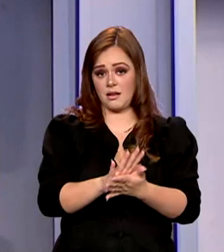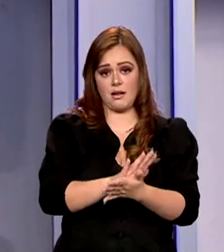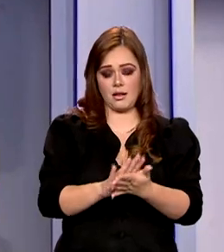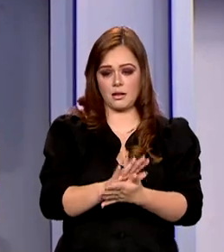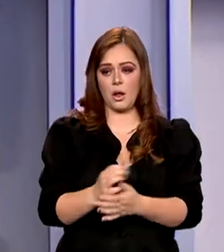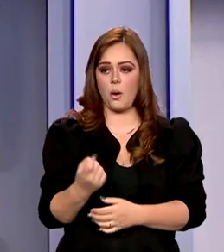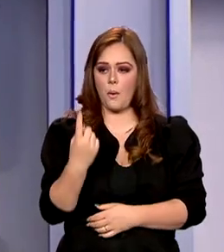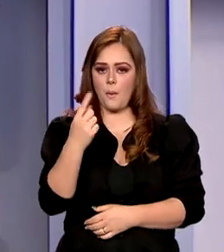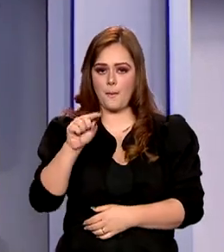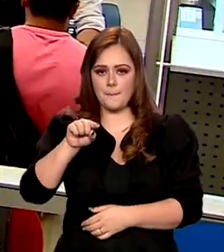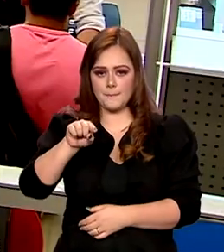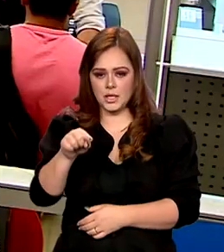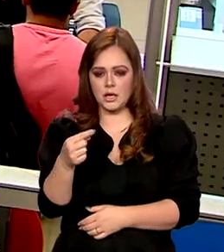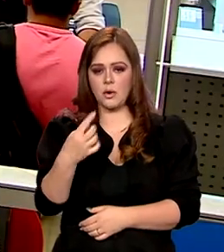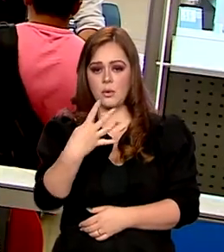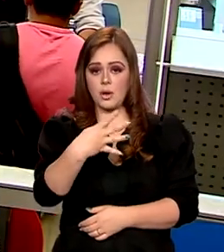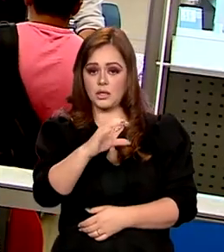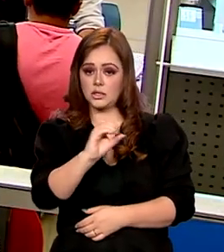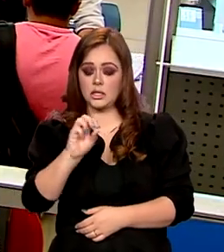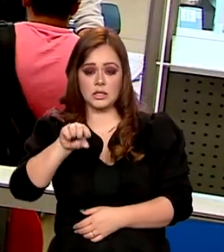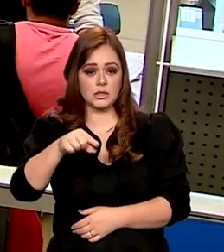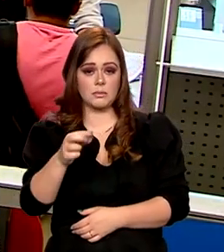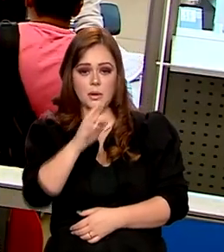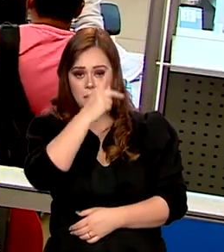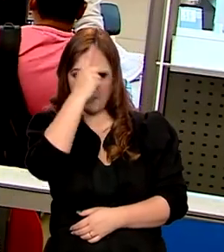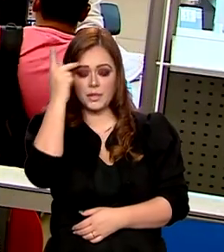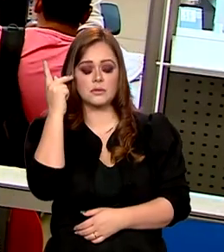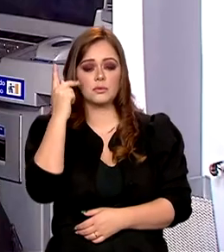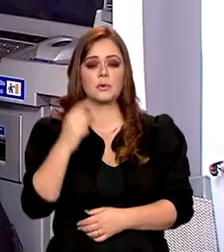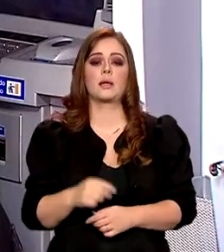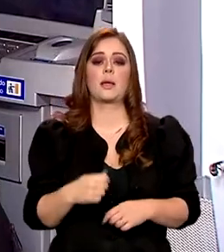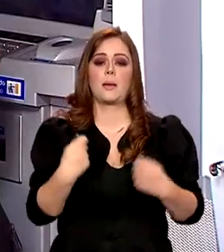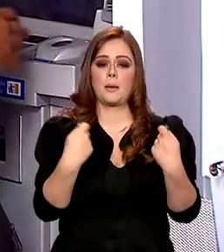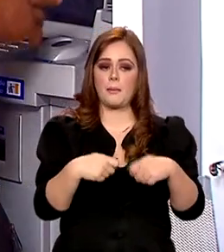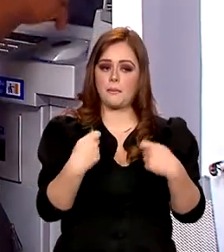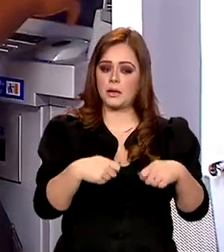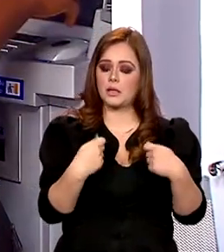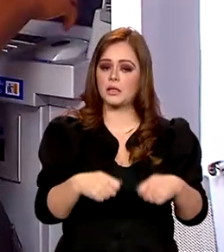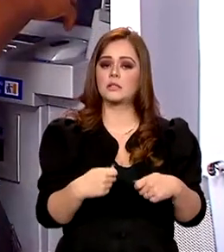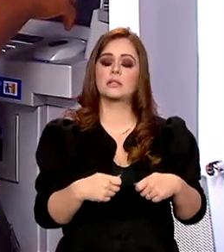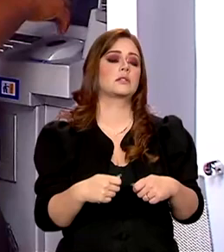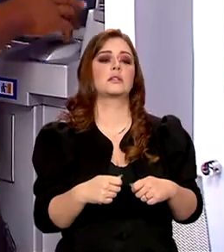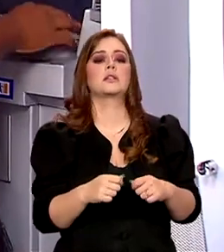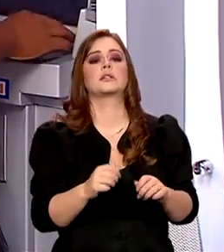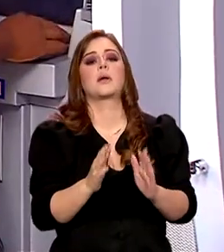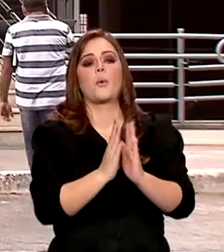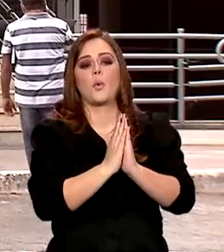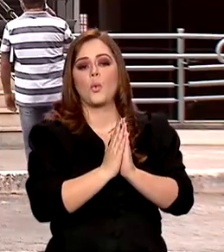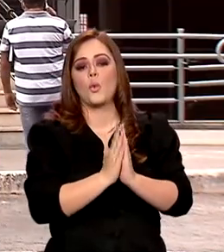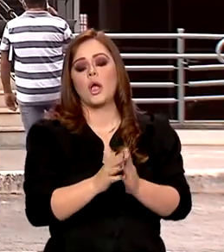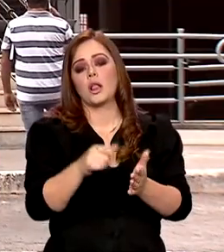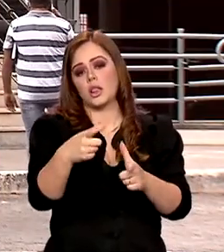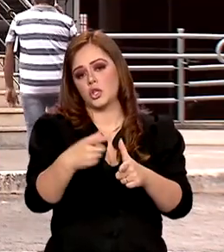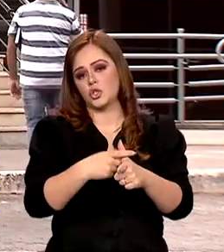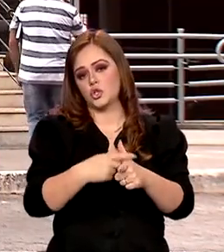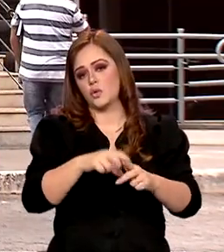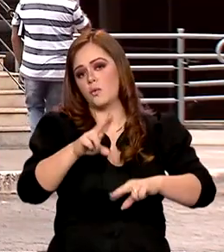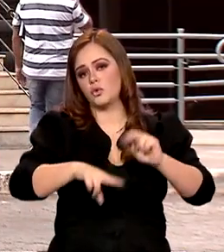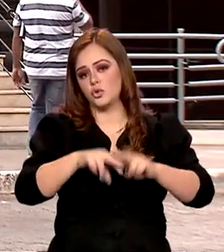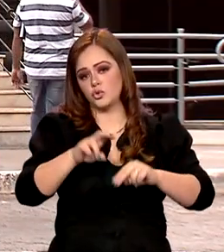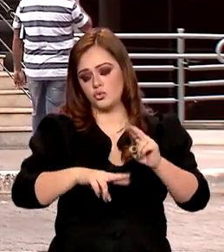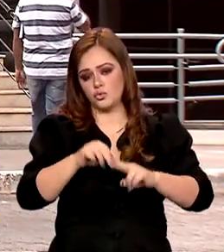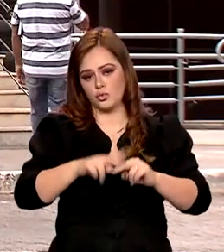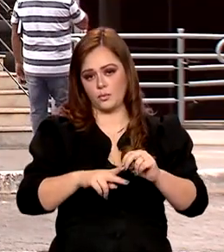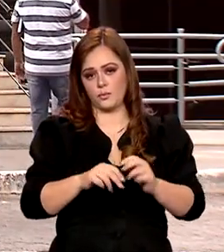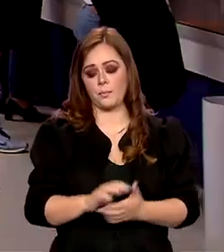milhão e 400 mil pessoas nessa situação, que devem ter o perdão da dívida ainda em junho. Para quem tem débitos